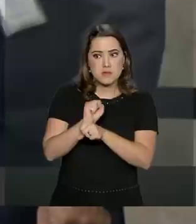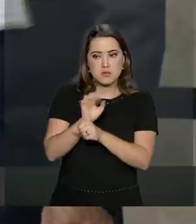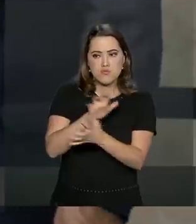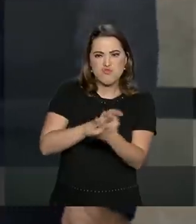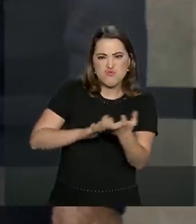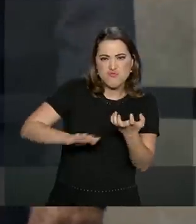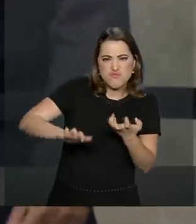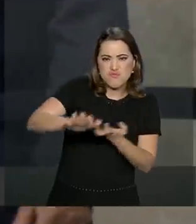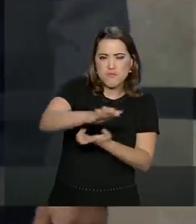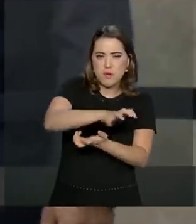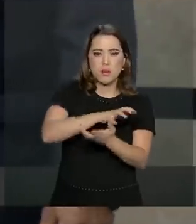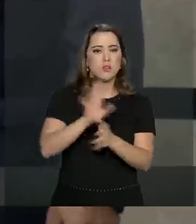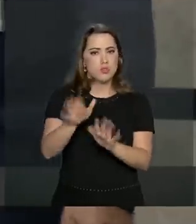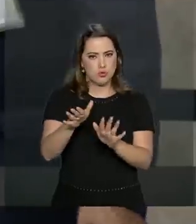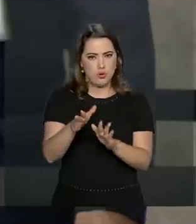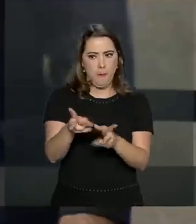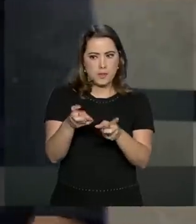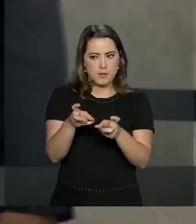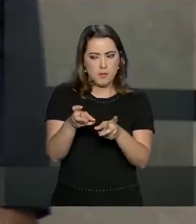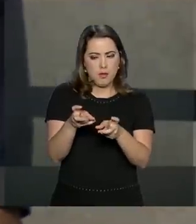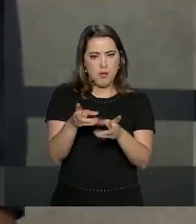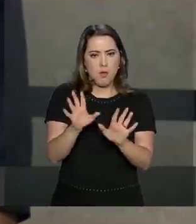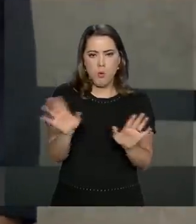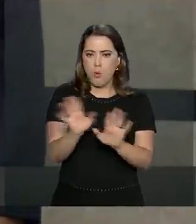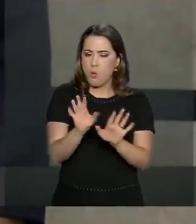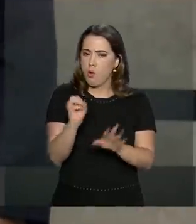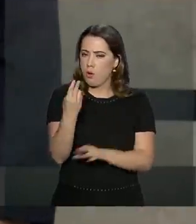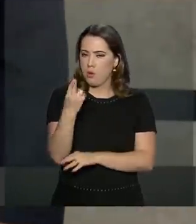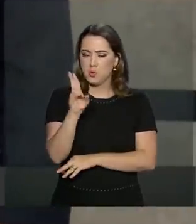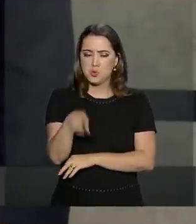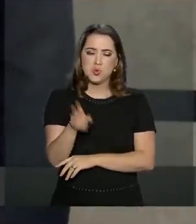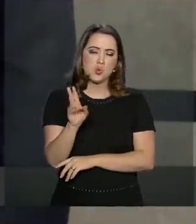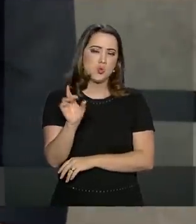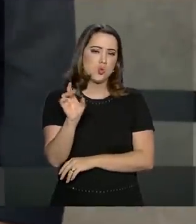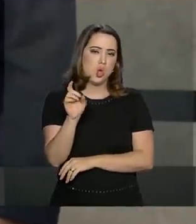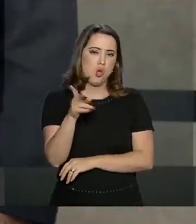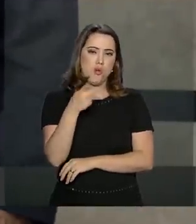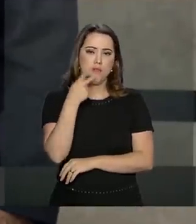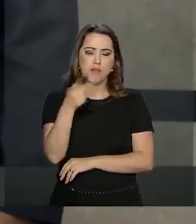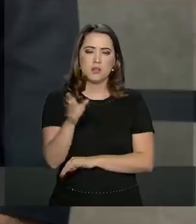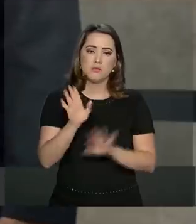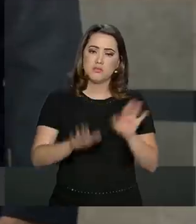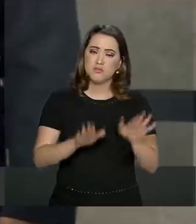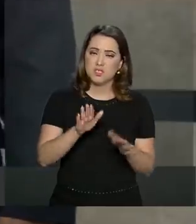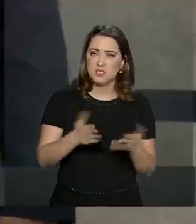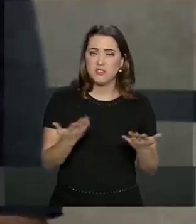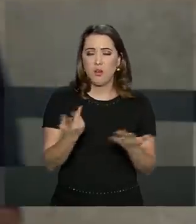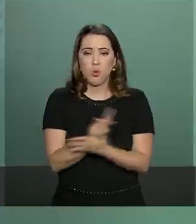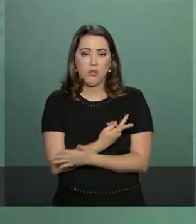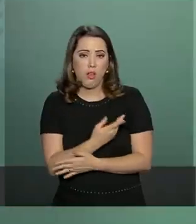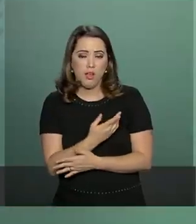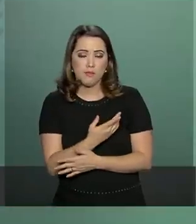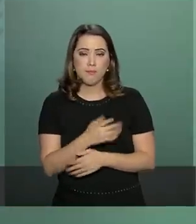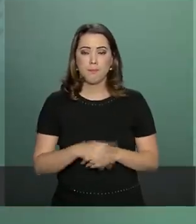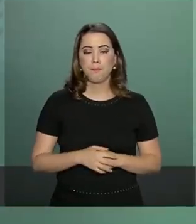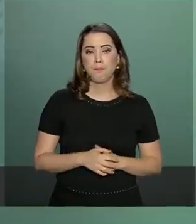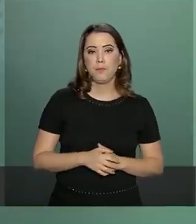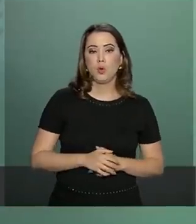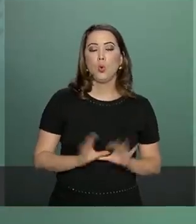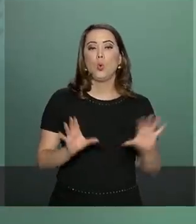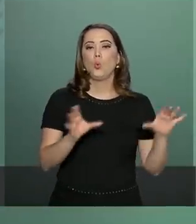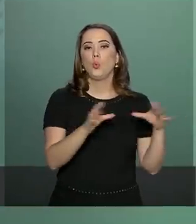identificado pela inteligência do governo ou ainda é uma possibilidade? O senhor falou em eventual. O gabinete de segurança